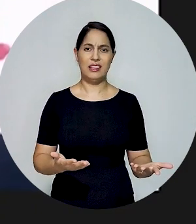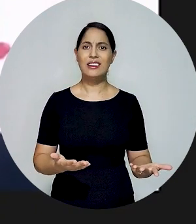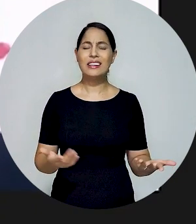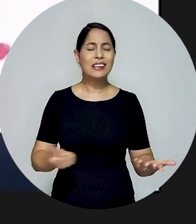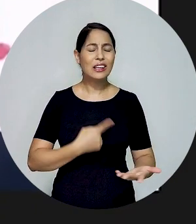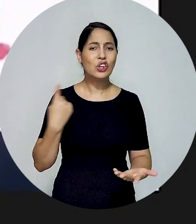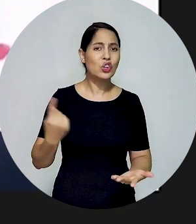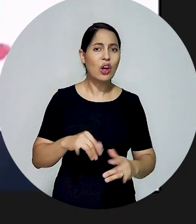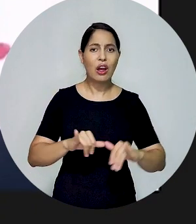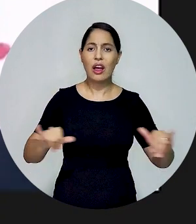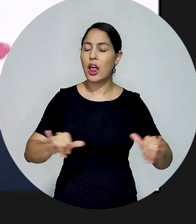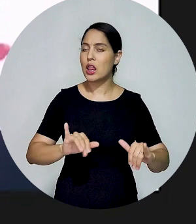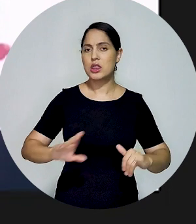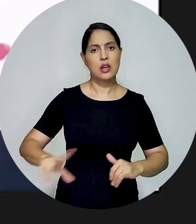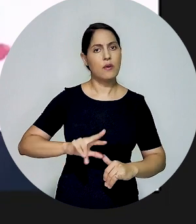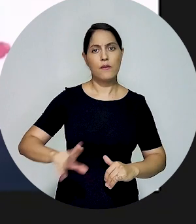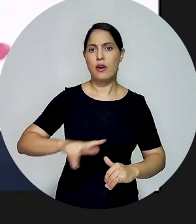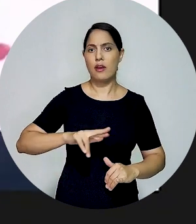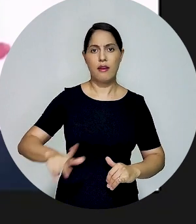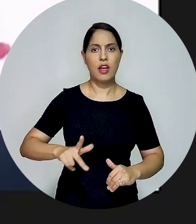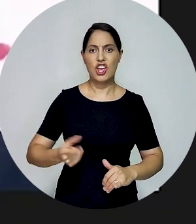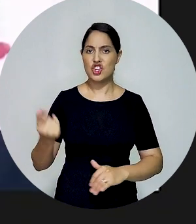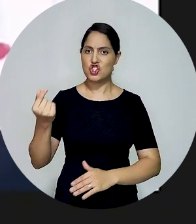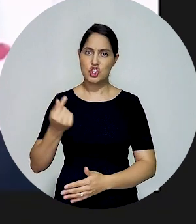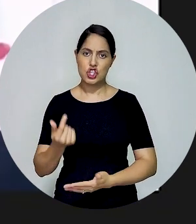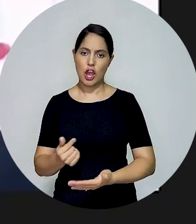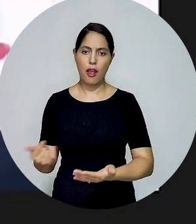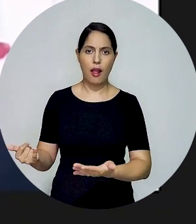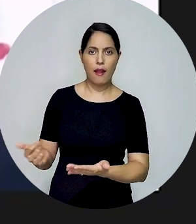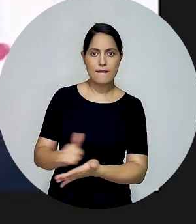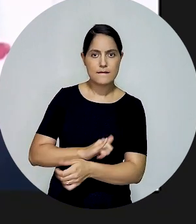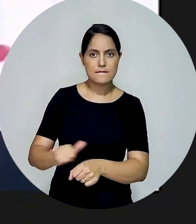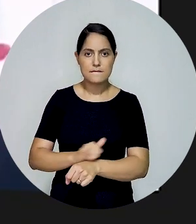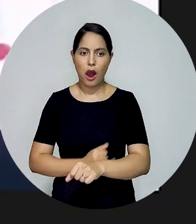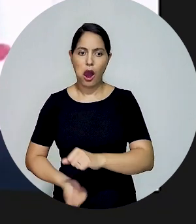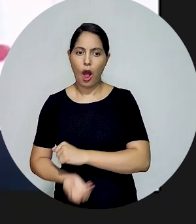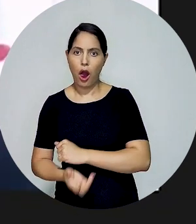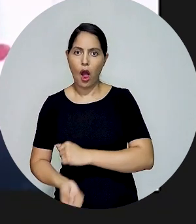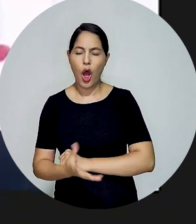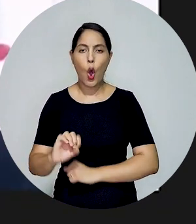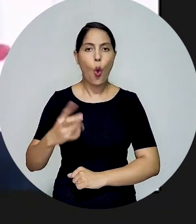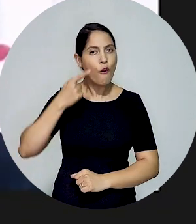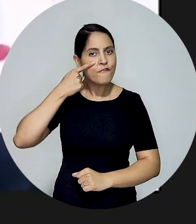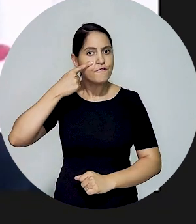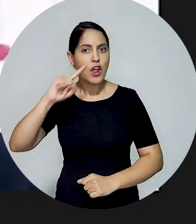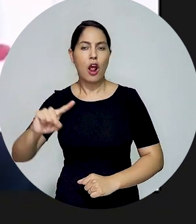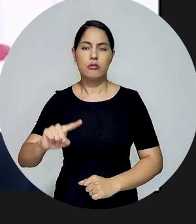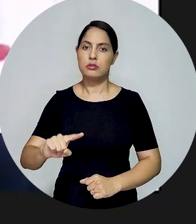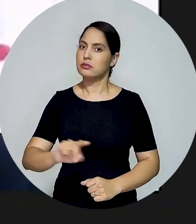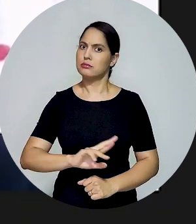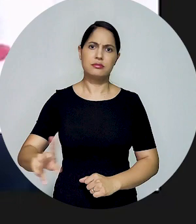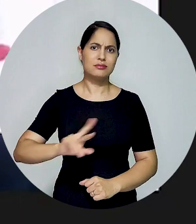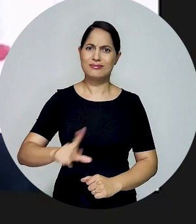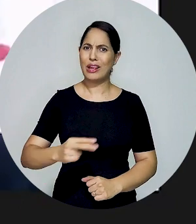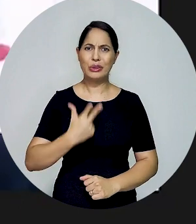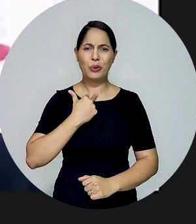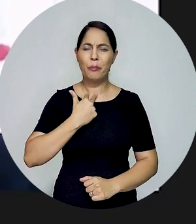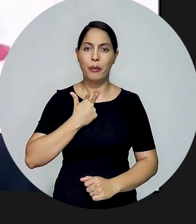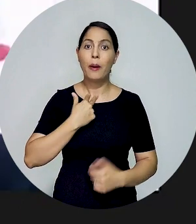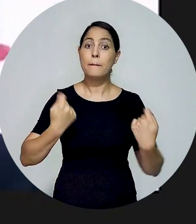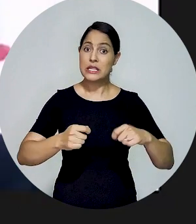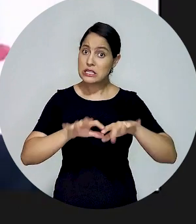pensam, não é instrumento para lavagem de dinheiro, muito menos para fraude. A gente precisa realmente